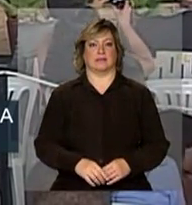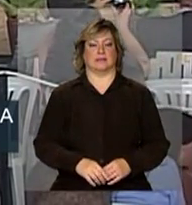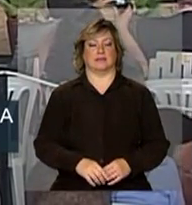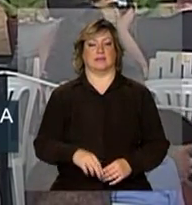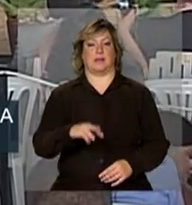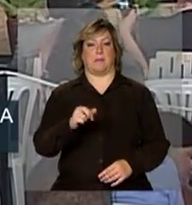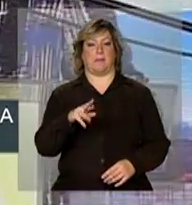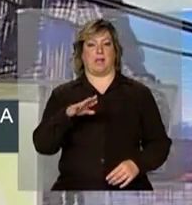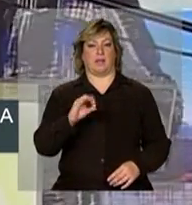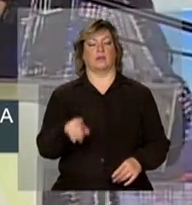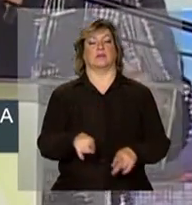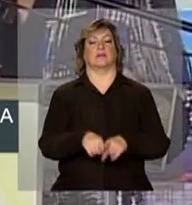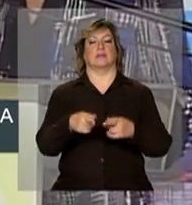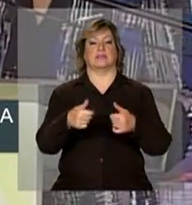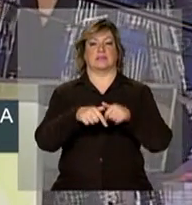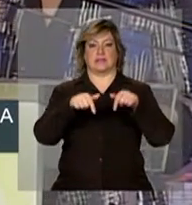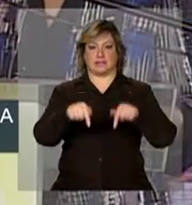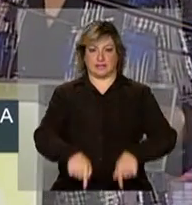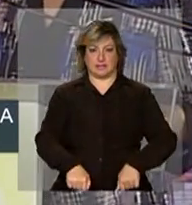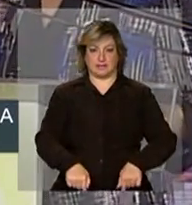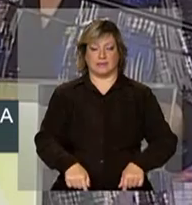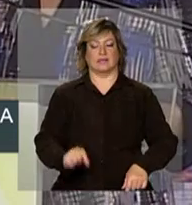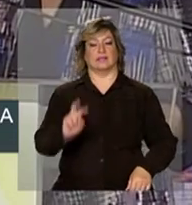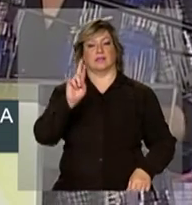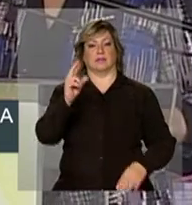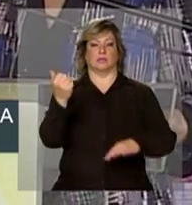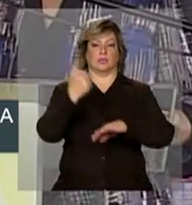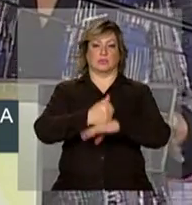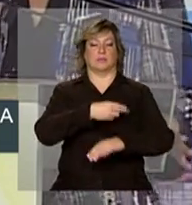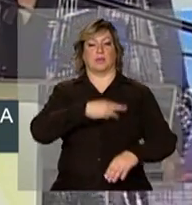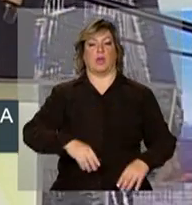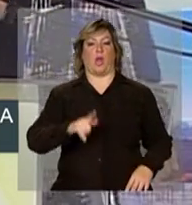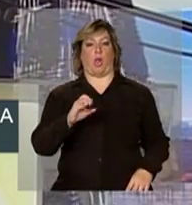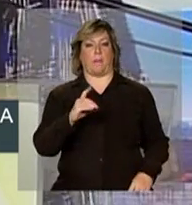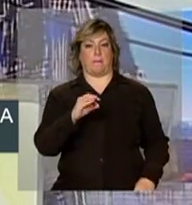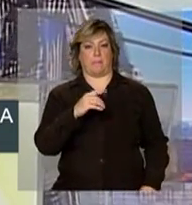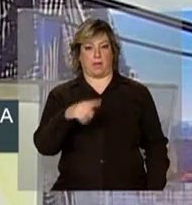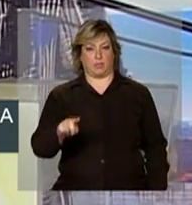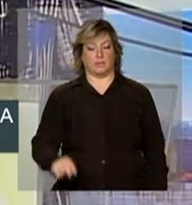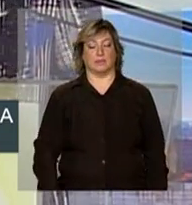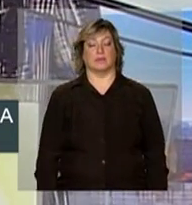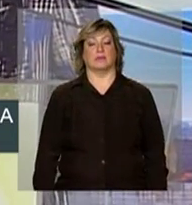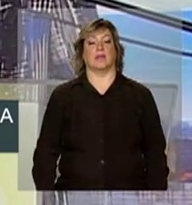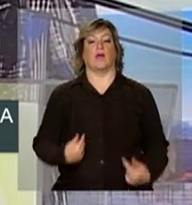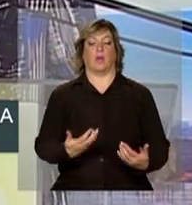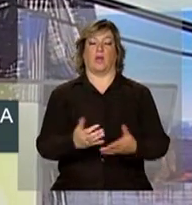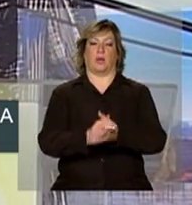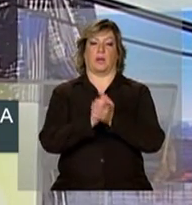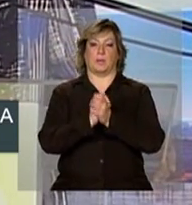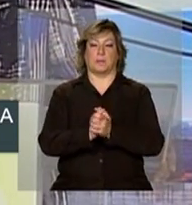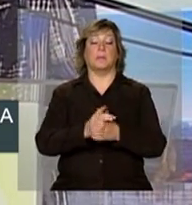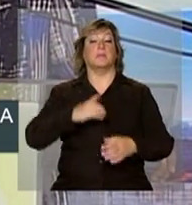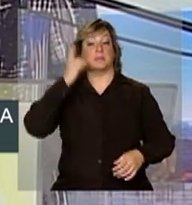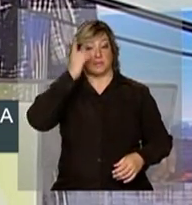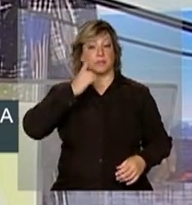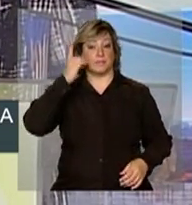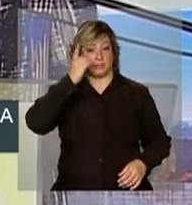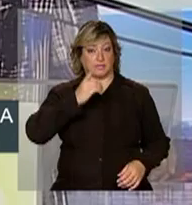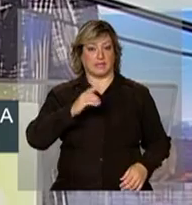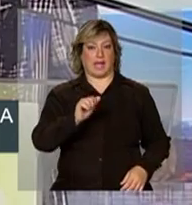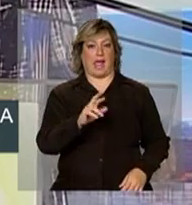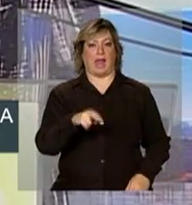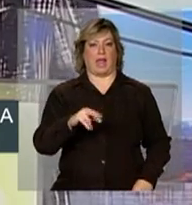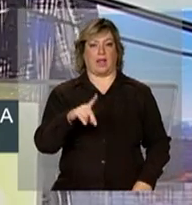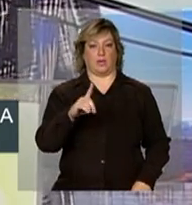Zimmermann, que nesse ato representa o ministro Lobão. Cumprimento o deputado Arnaldo Melo,